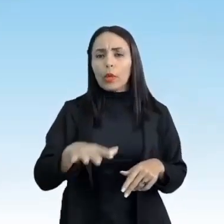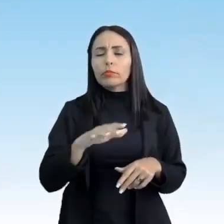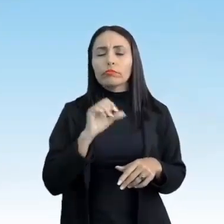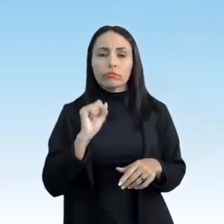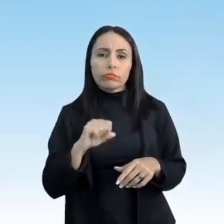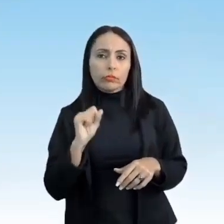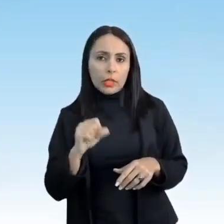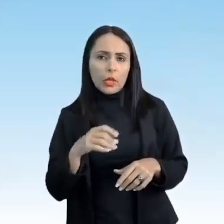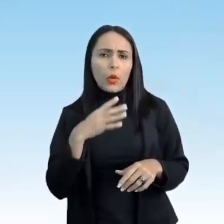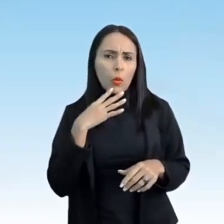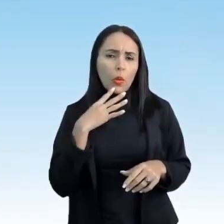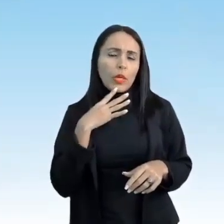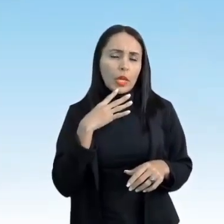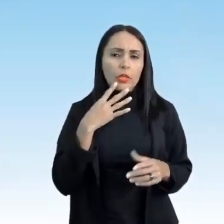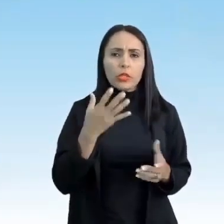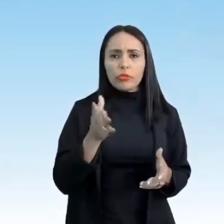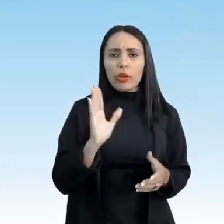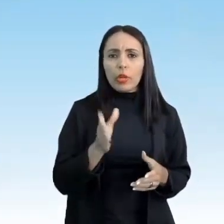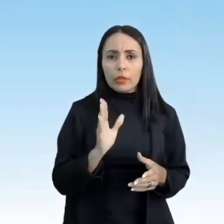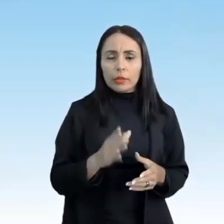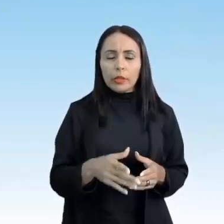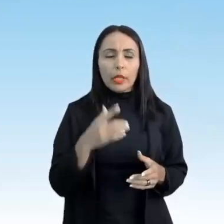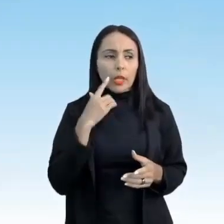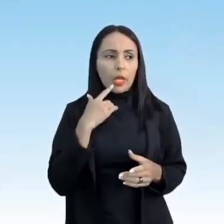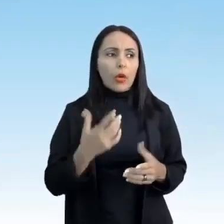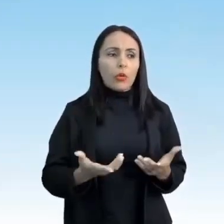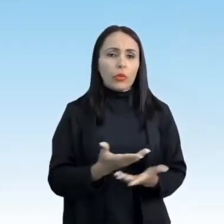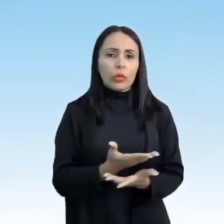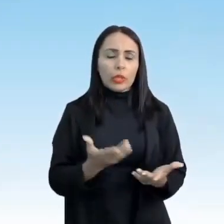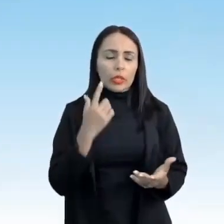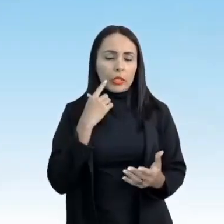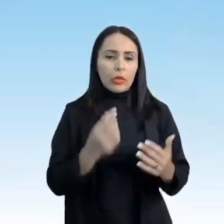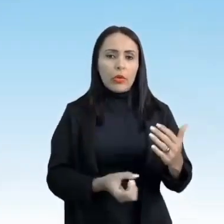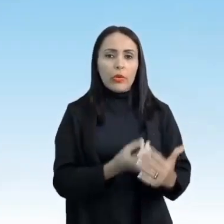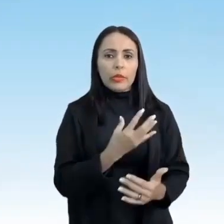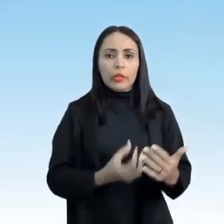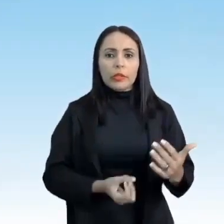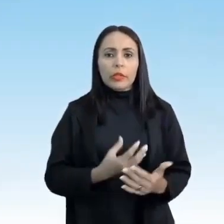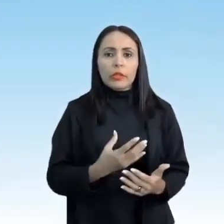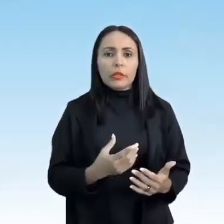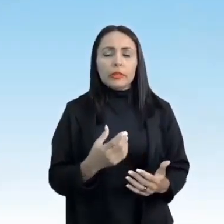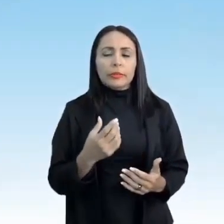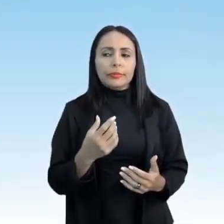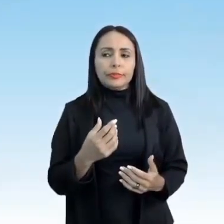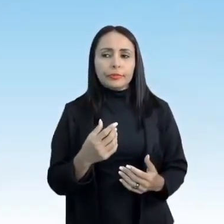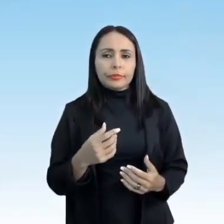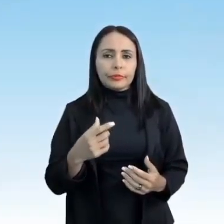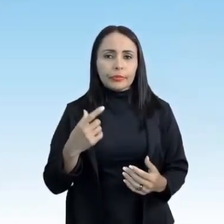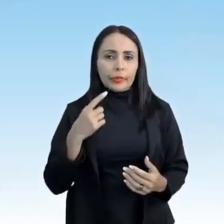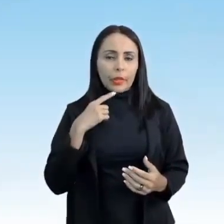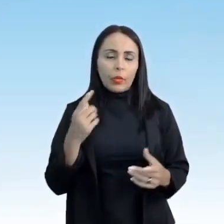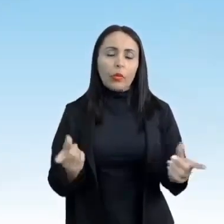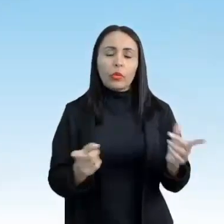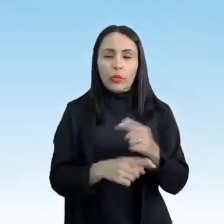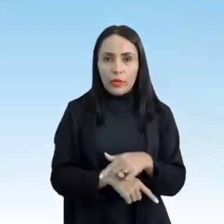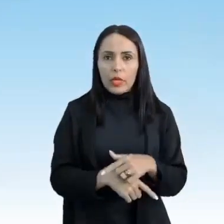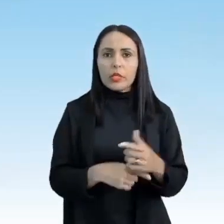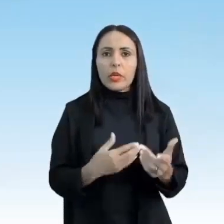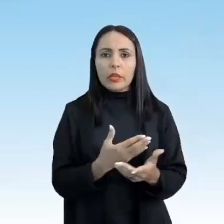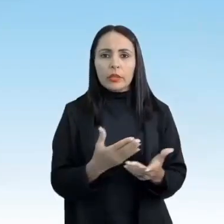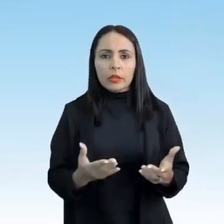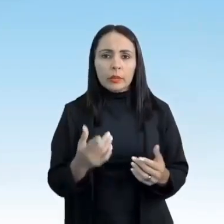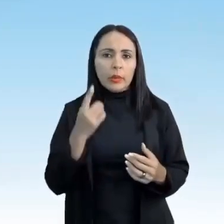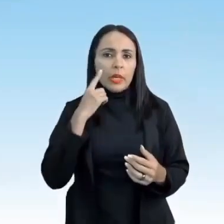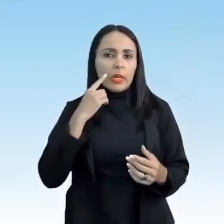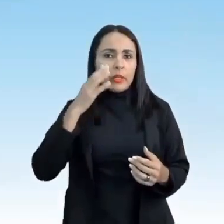das pessoas conhecem, tá? É um jogo milenar que tem origem, a sua origem tem uma controvérsia, tá, pessoal? Mas